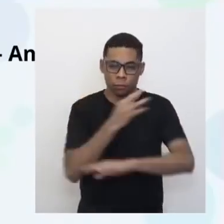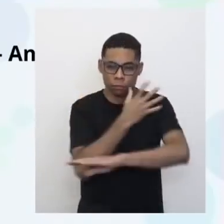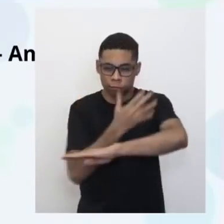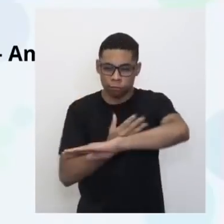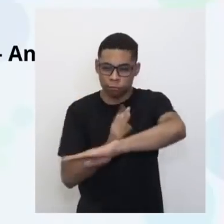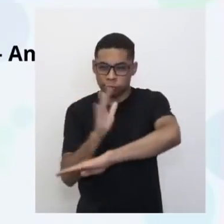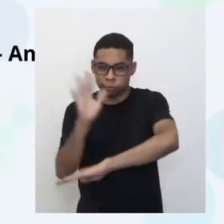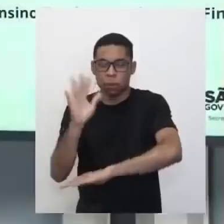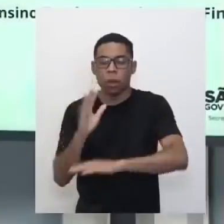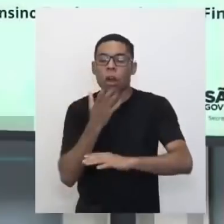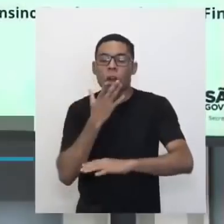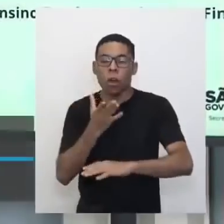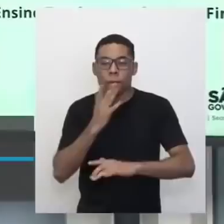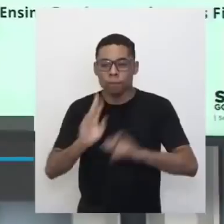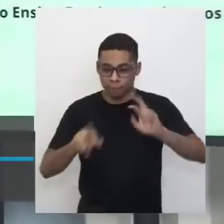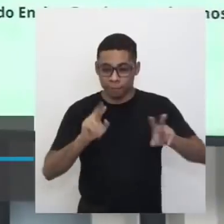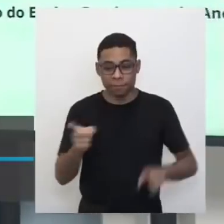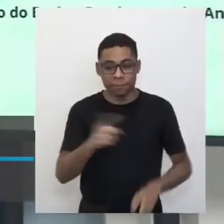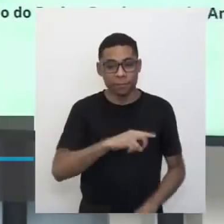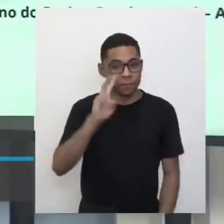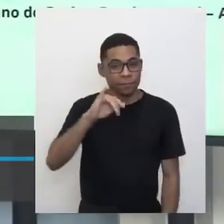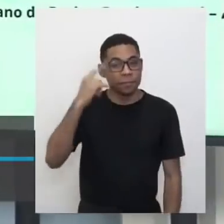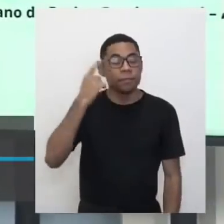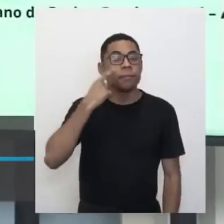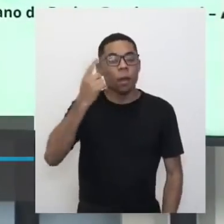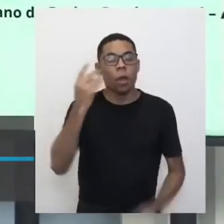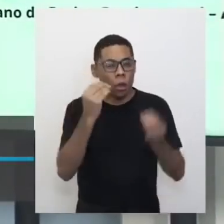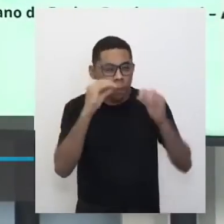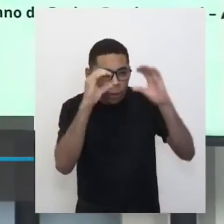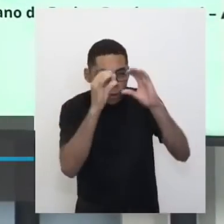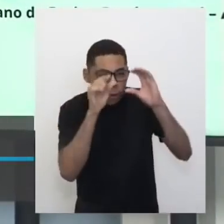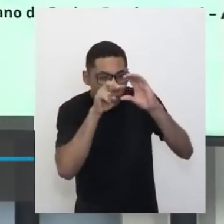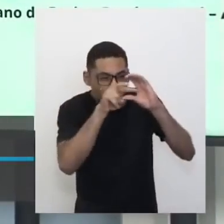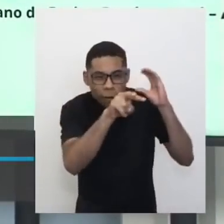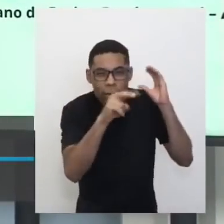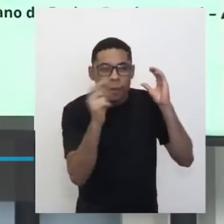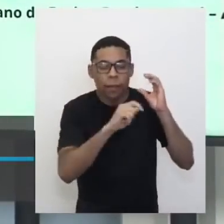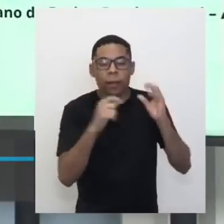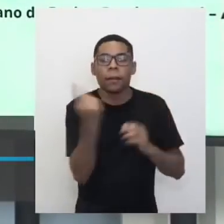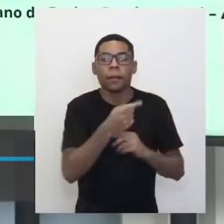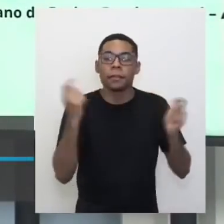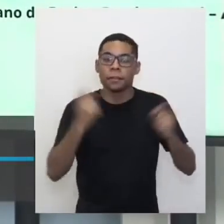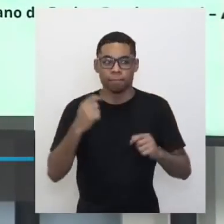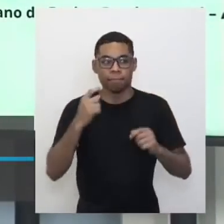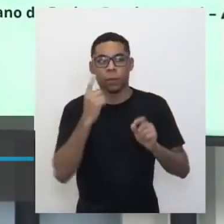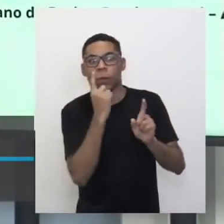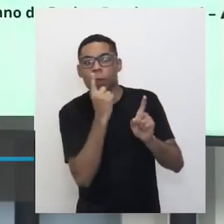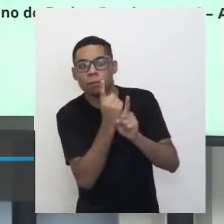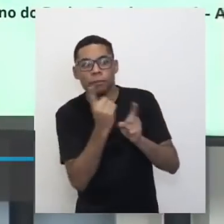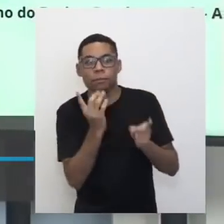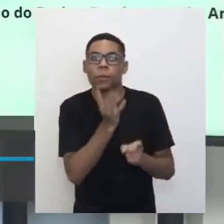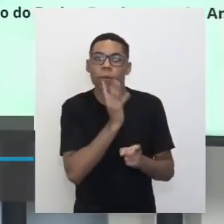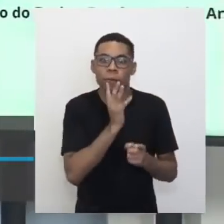a ultravioleta, a gente vai ver aí dentro dessa faixa o que dá para a gente brincar, o que dá para a gente conhecer,